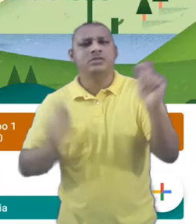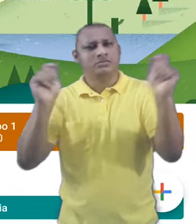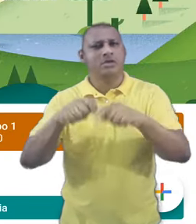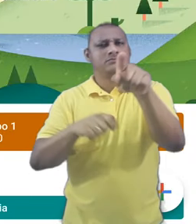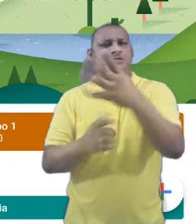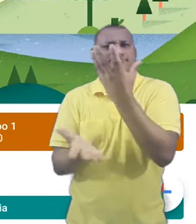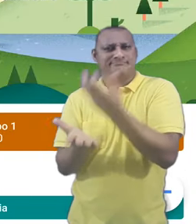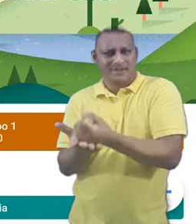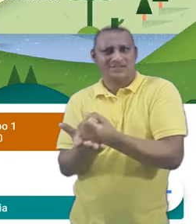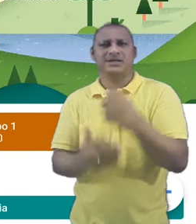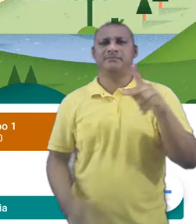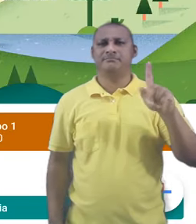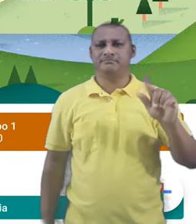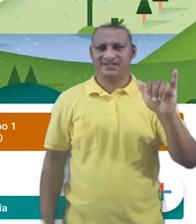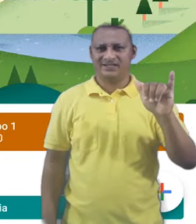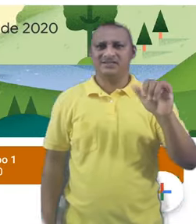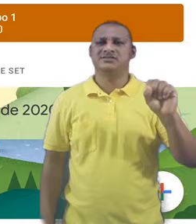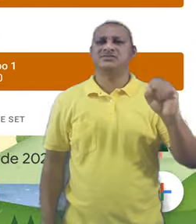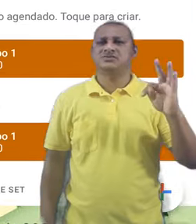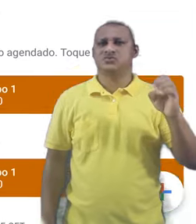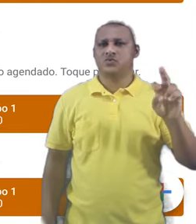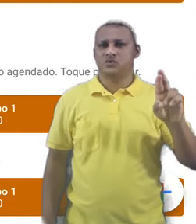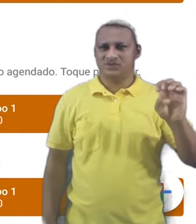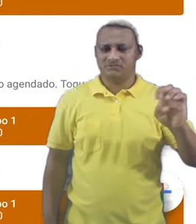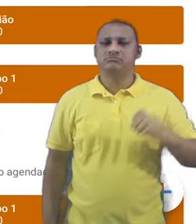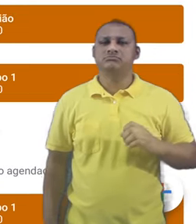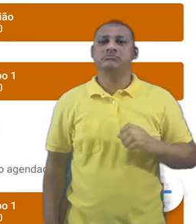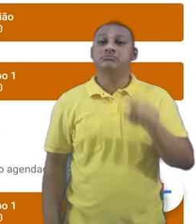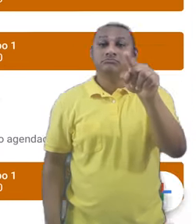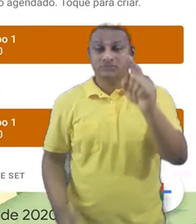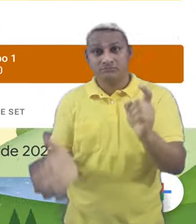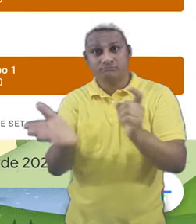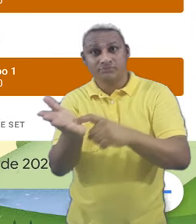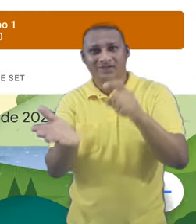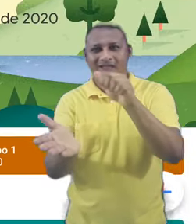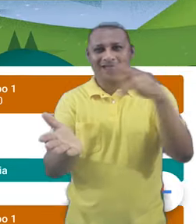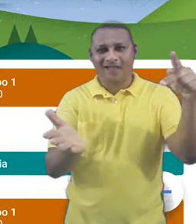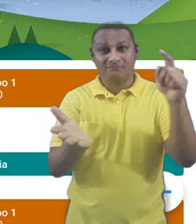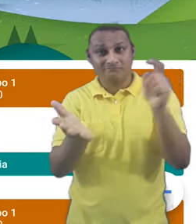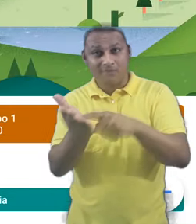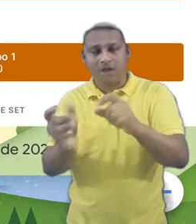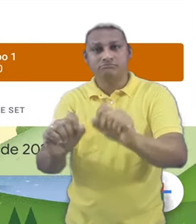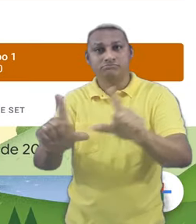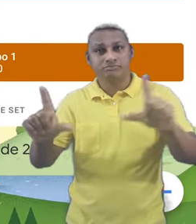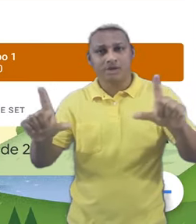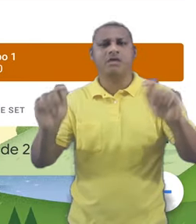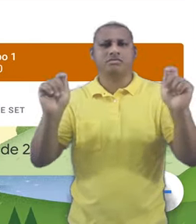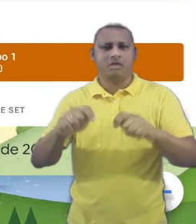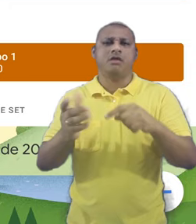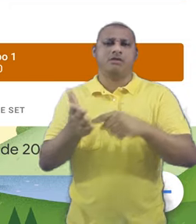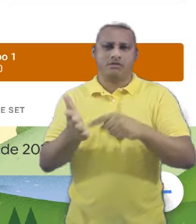Agenda, veremos quais são os eventos e reuniões para o dia de hoje e os próximos dias. Se